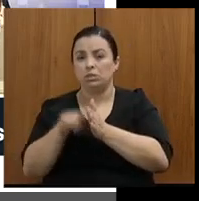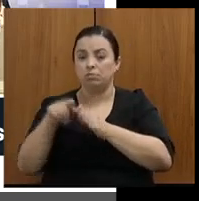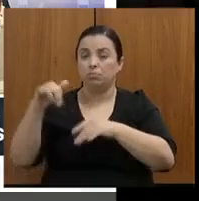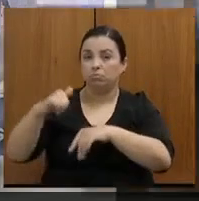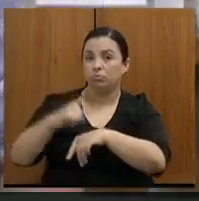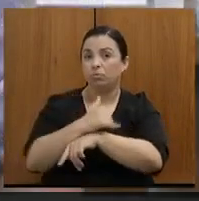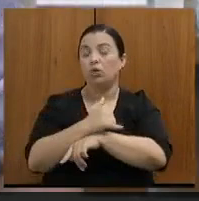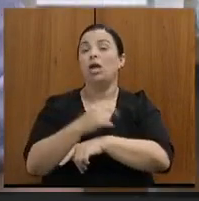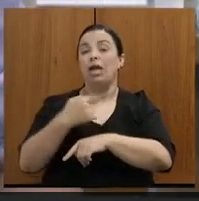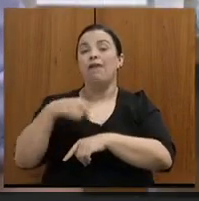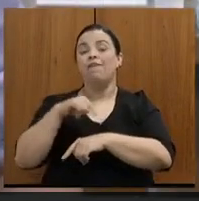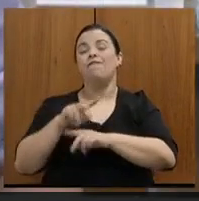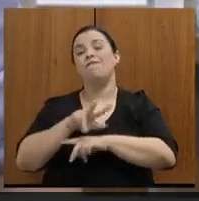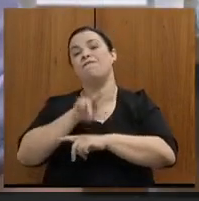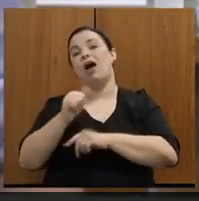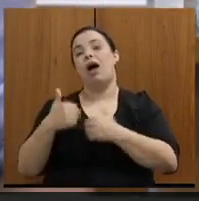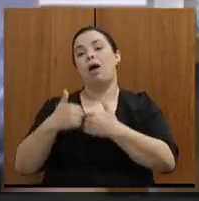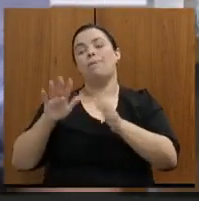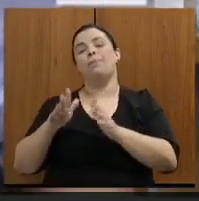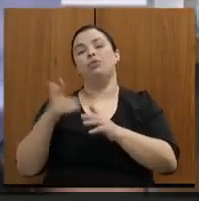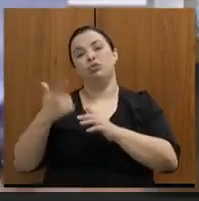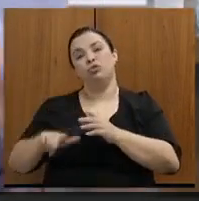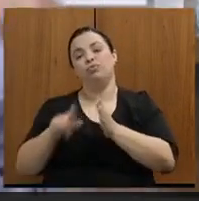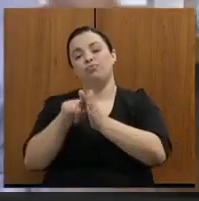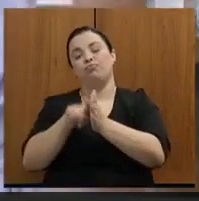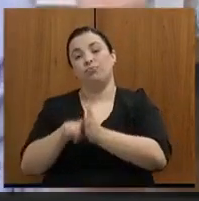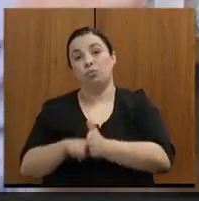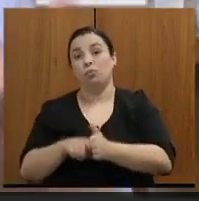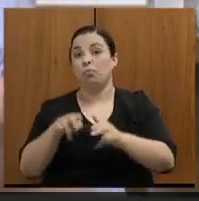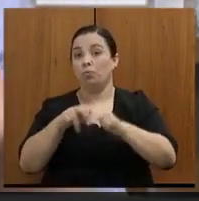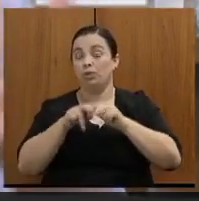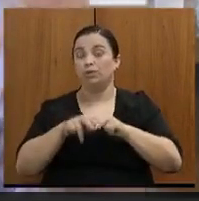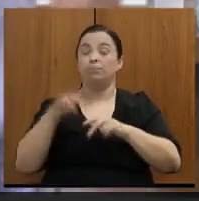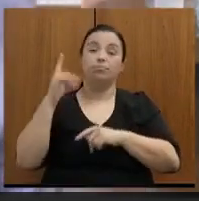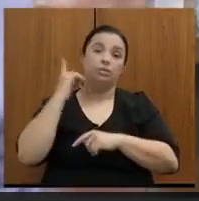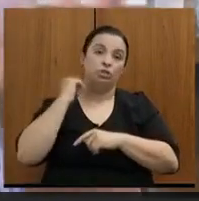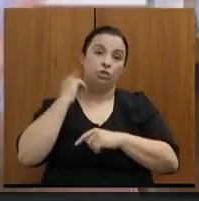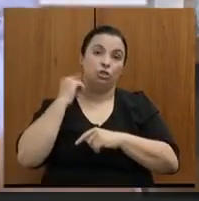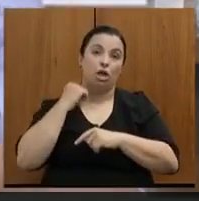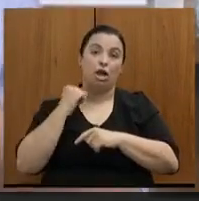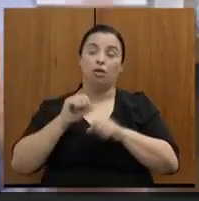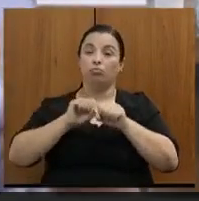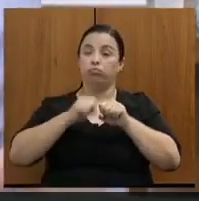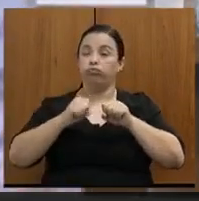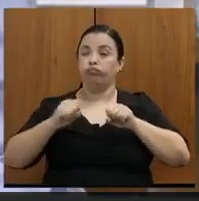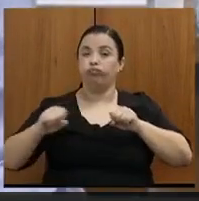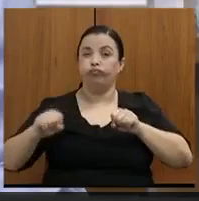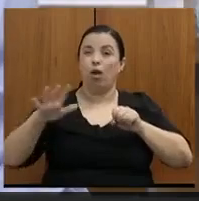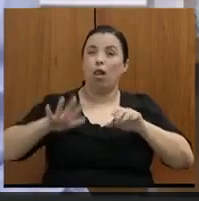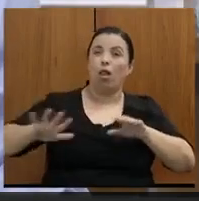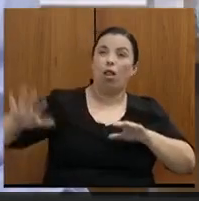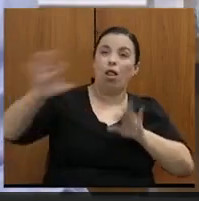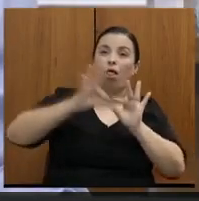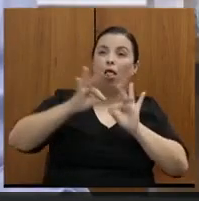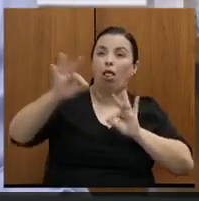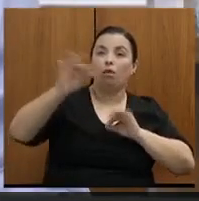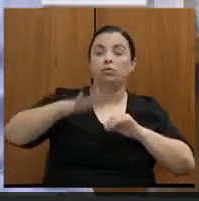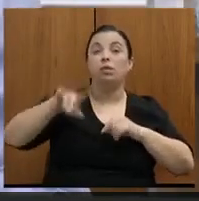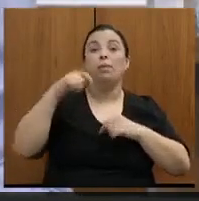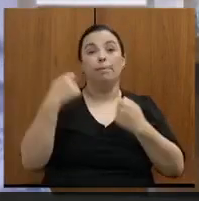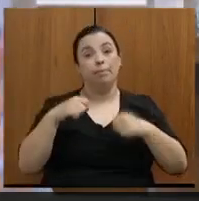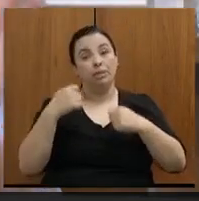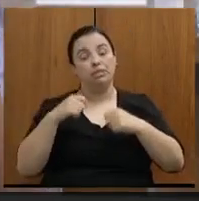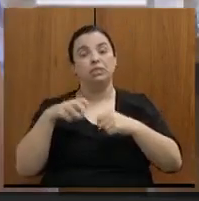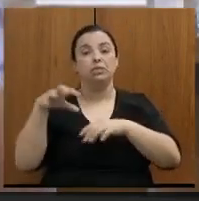nós vamos retomar, porque Minas Gerais, dado o tamanho do Estado, é necessário um programa robusto de aeroportos regionais.